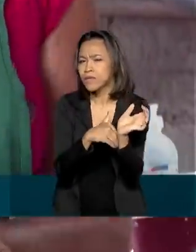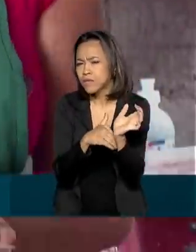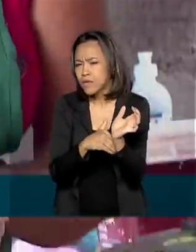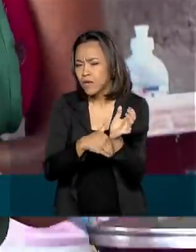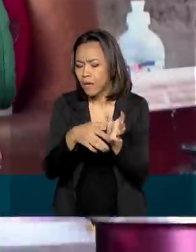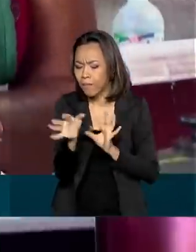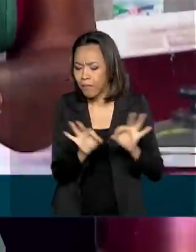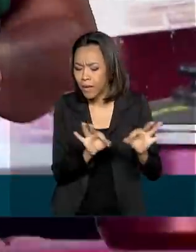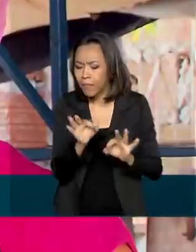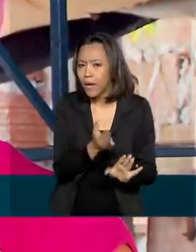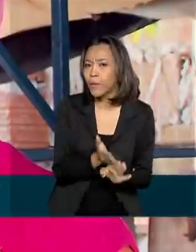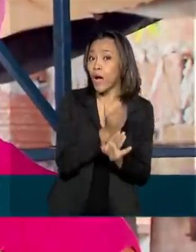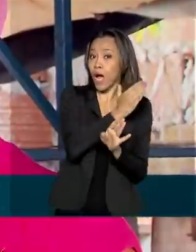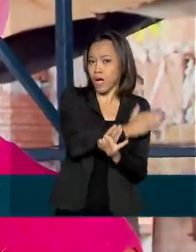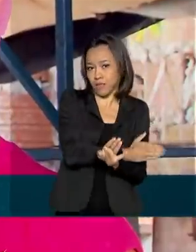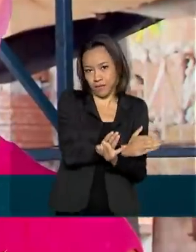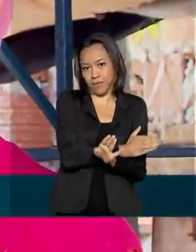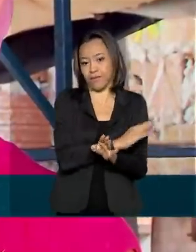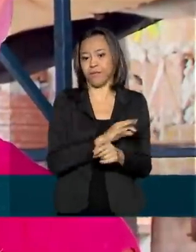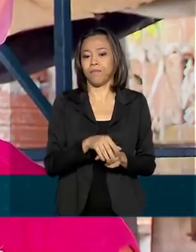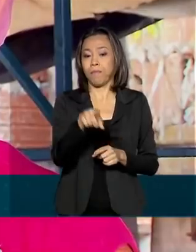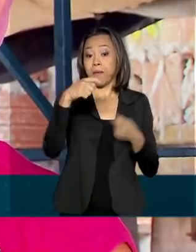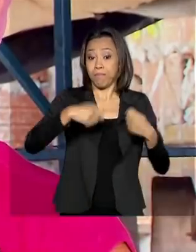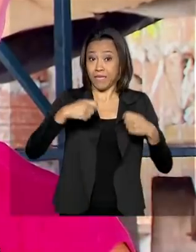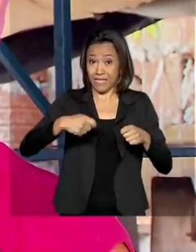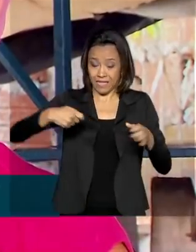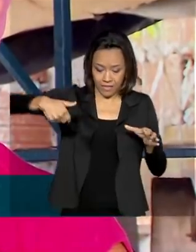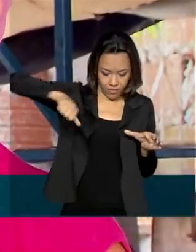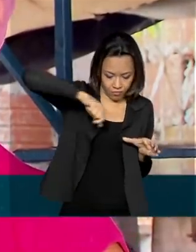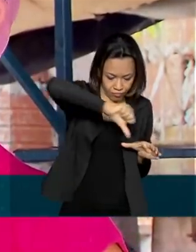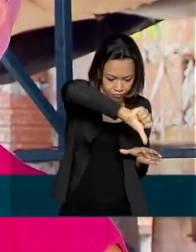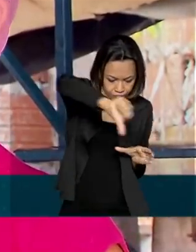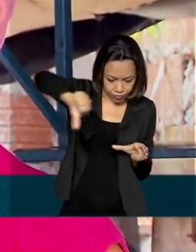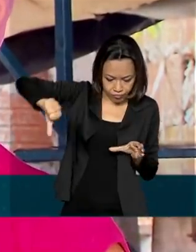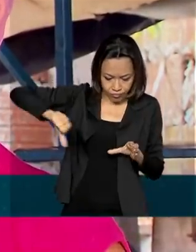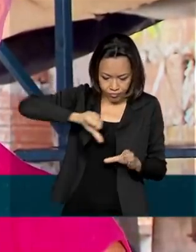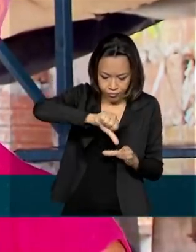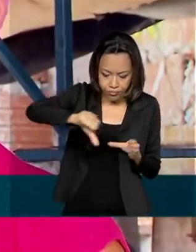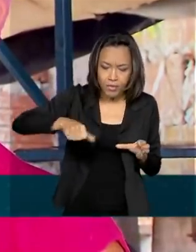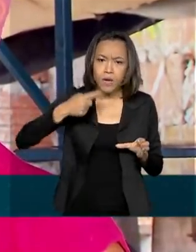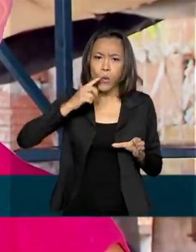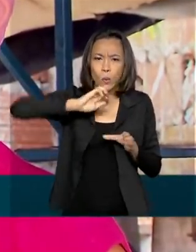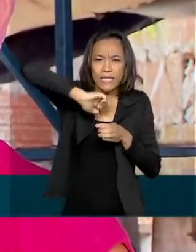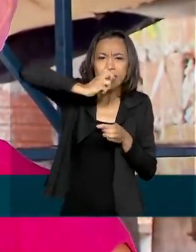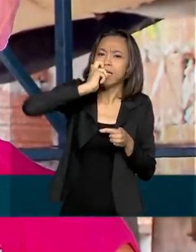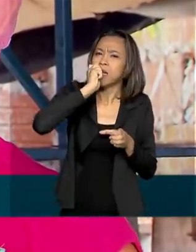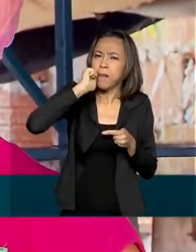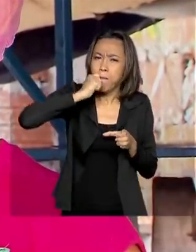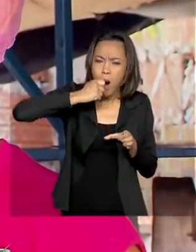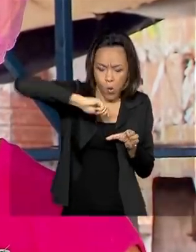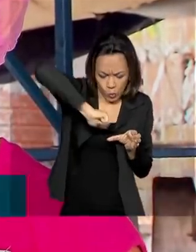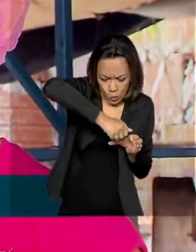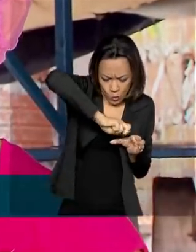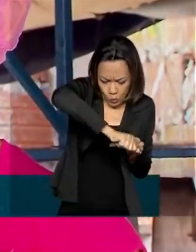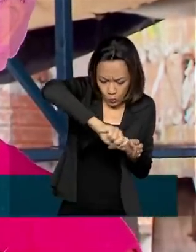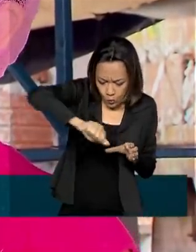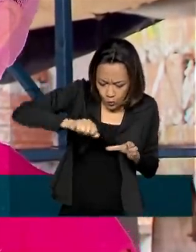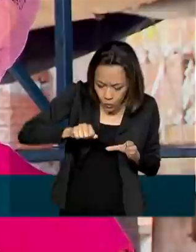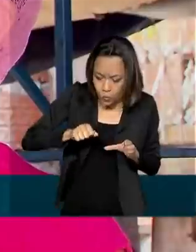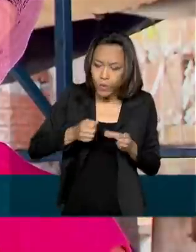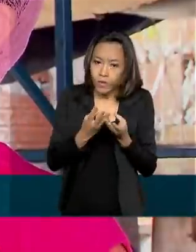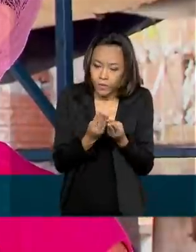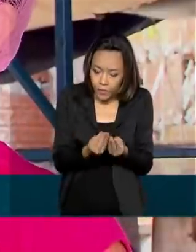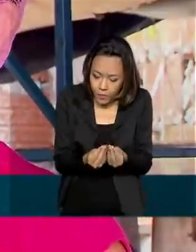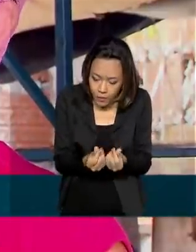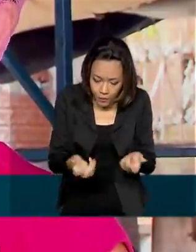preparo no dia anterior. Escaldar bastante com limão dentro para tirar o cheiro, que o cheiro é um pouco forte. Aí depois escaldado a gente pega